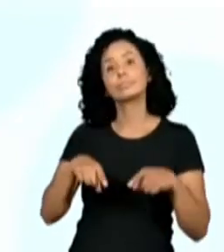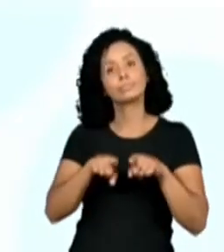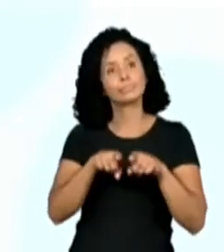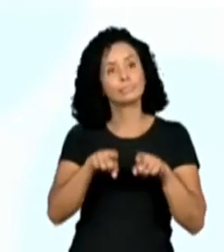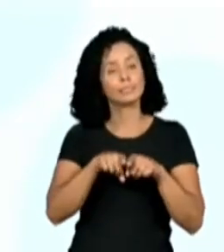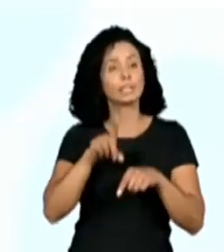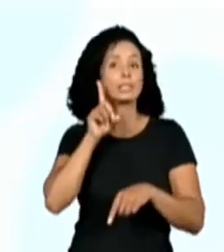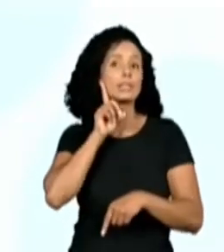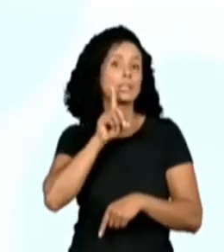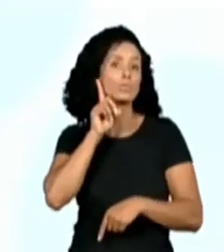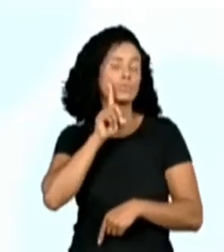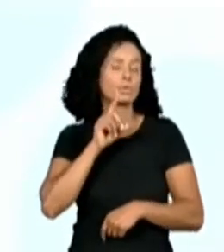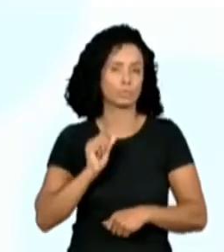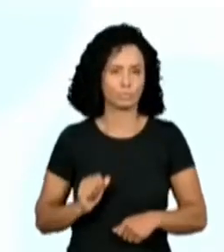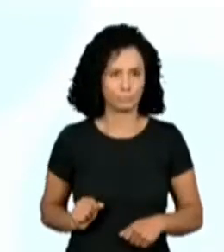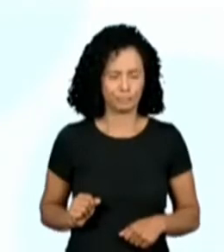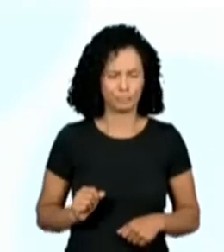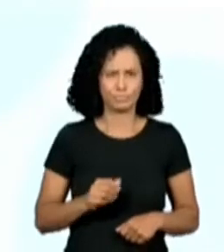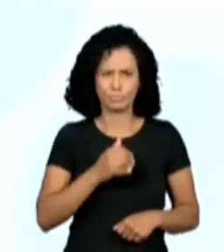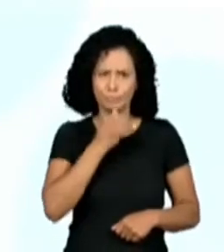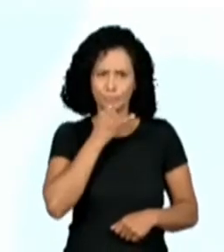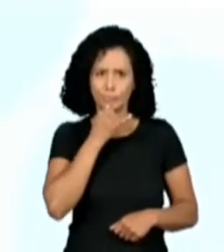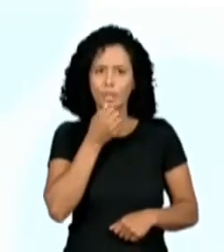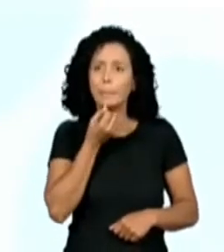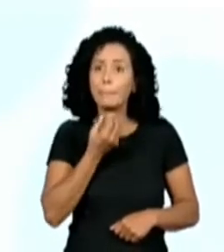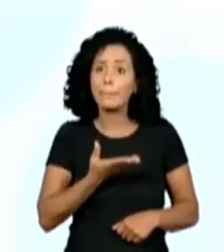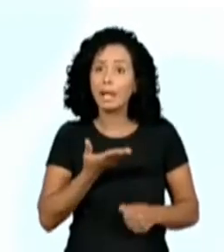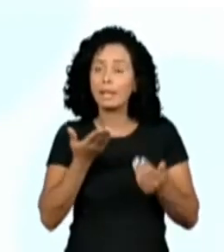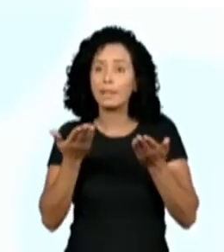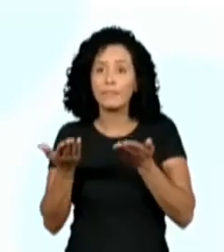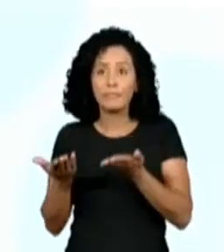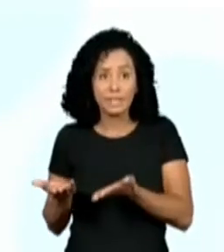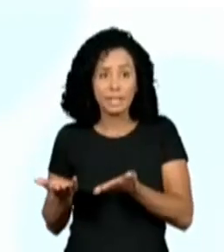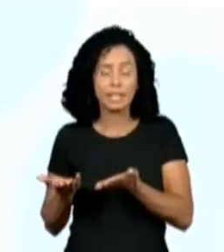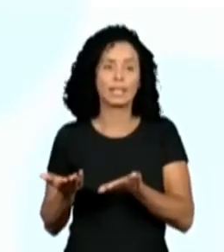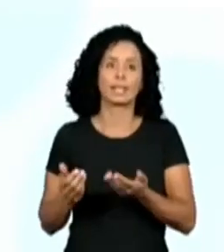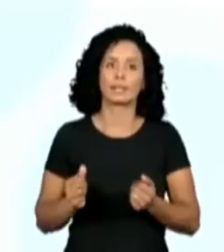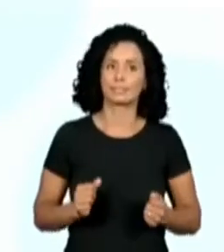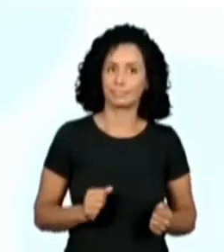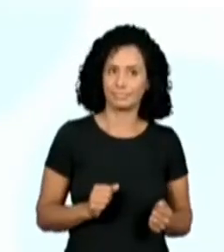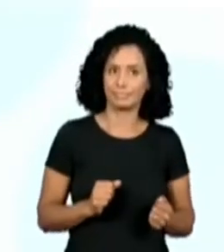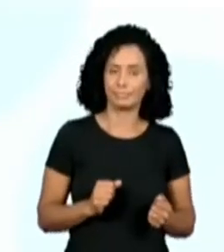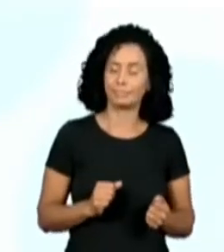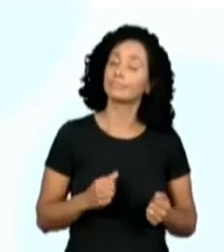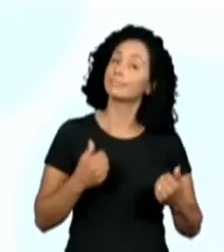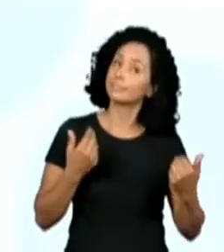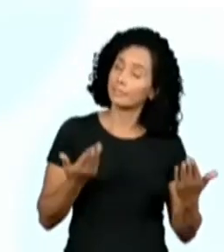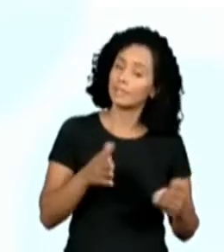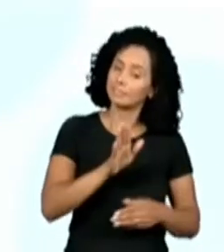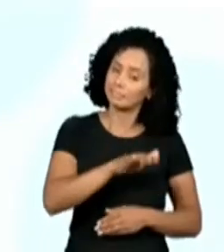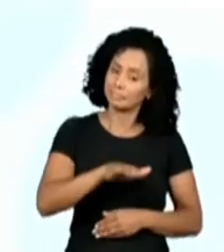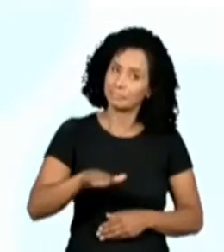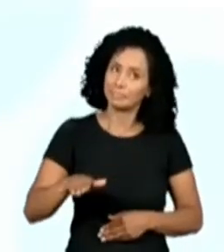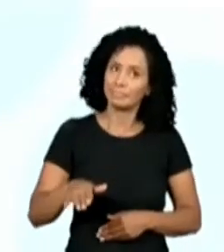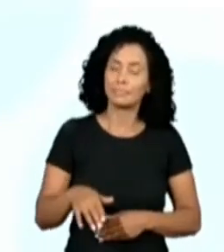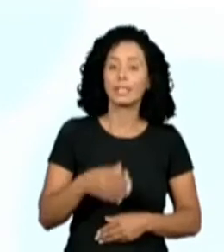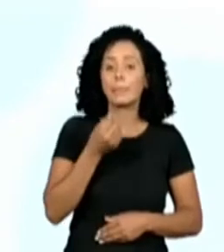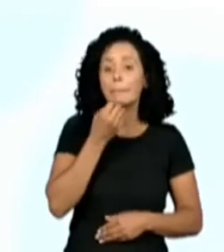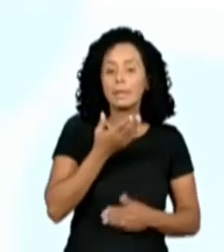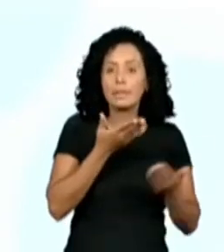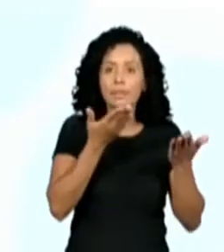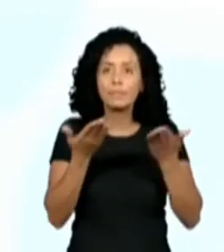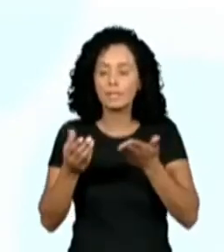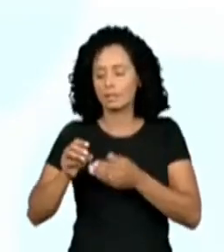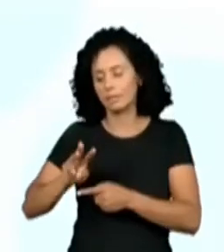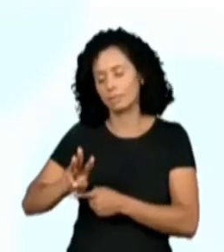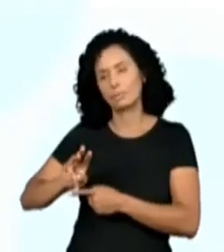Right? O acontece lá? Welcome, Miss Jones. Ah, é assim que os aluninhos lá vão falar com